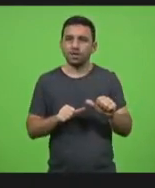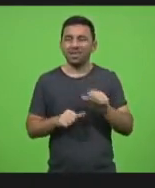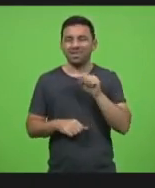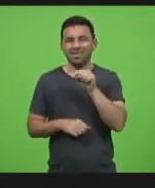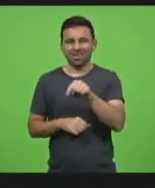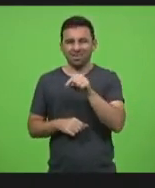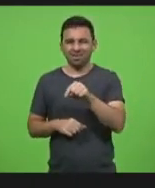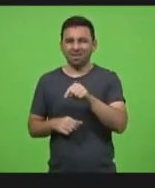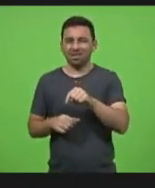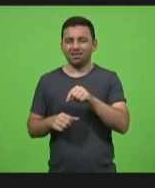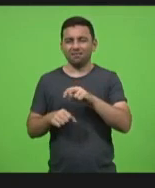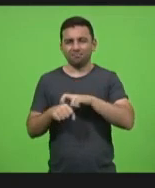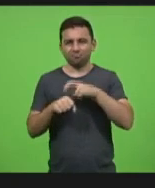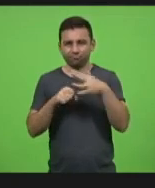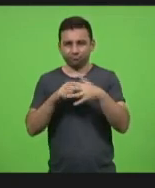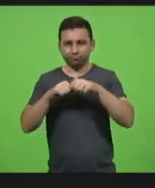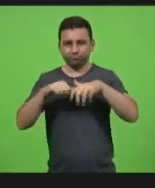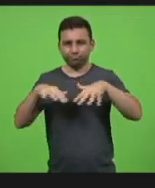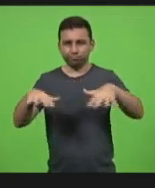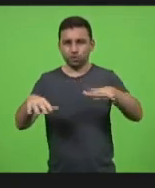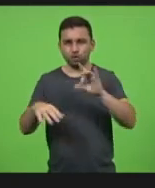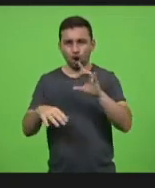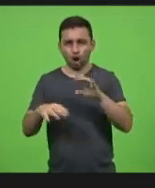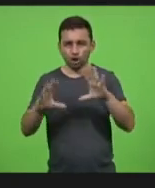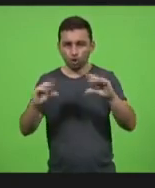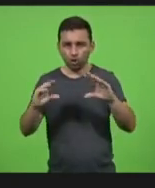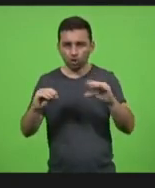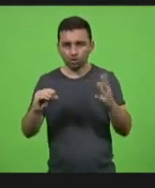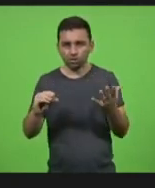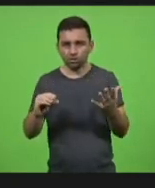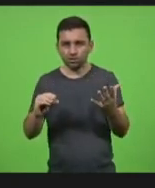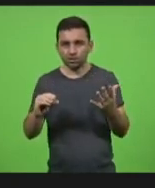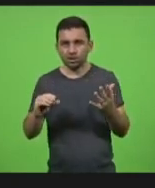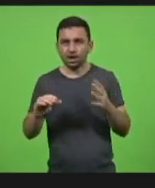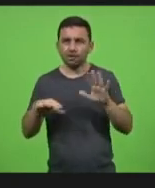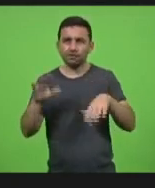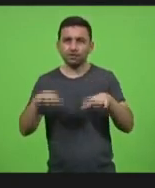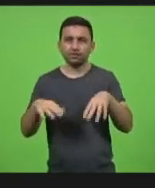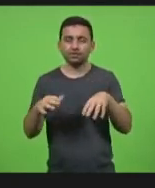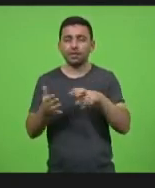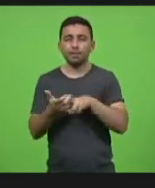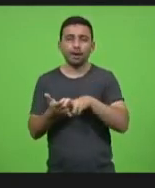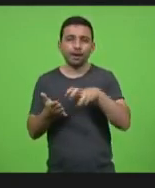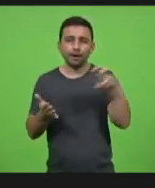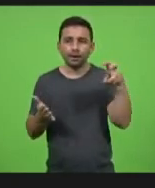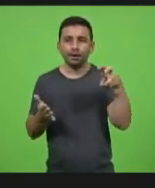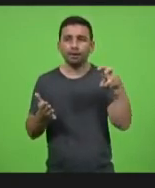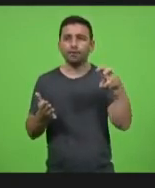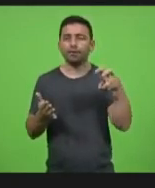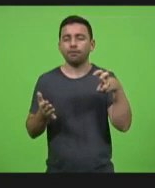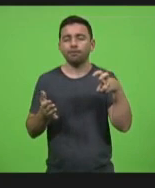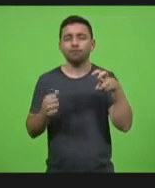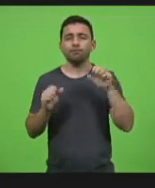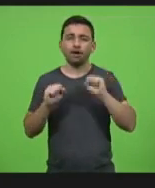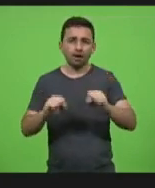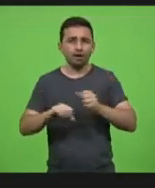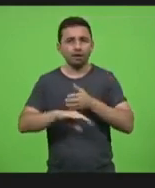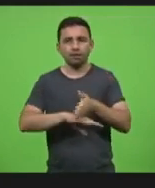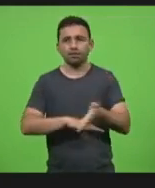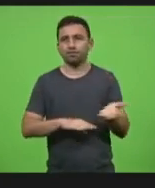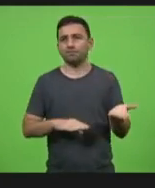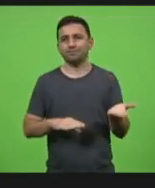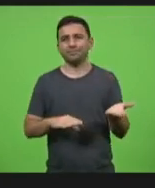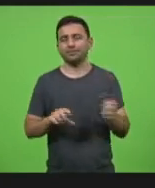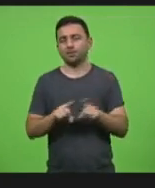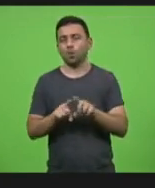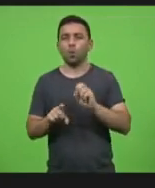à noite a pessoa que ia ao supermercado às 8 horas da noite vai às 8 horas da manhã a pessoa que ia à academia às 8 horas da noite vai às